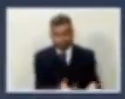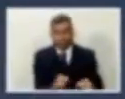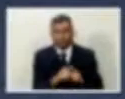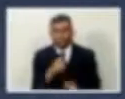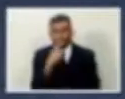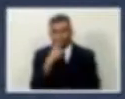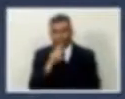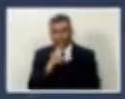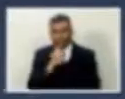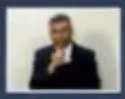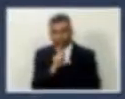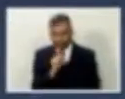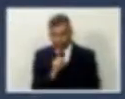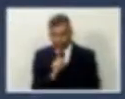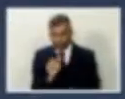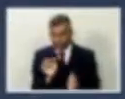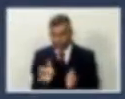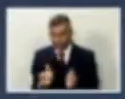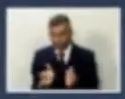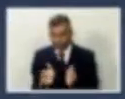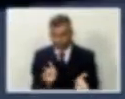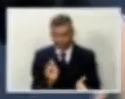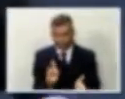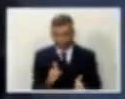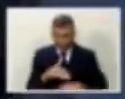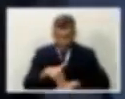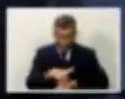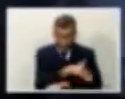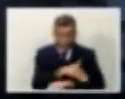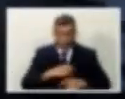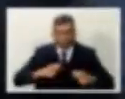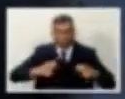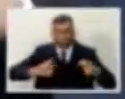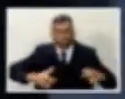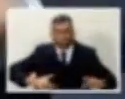vereador Reis estava me mostrando, foto de hoje lá na M Boimirim,